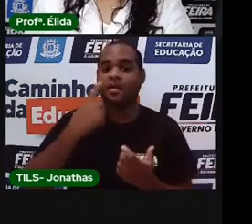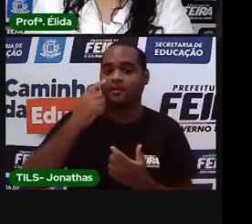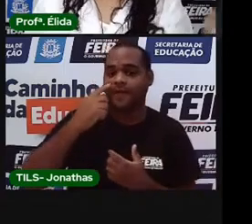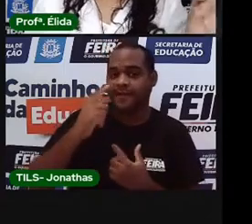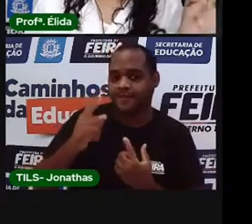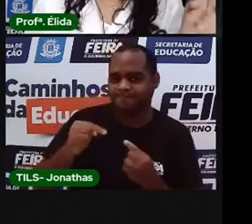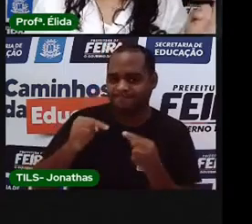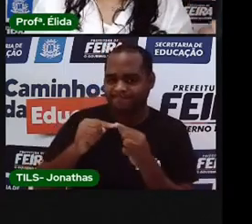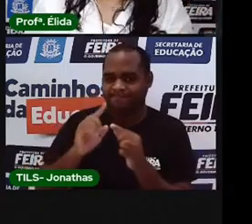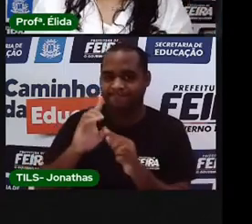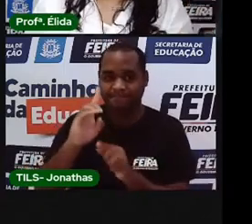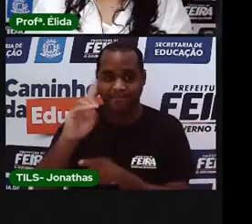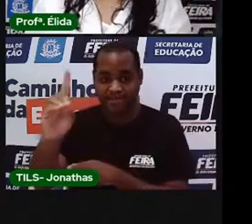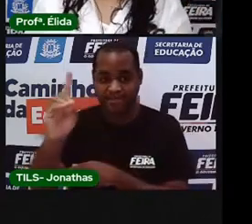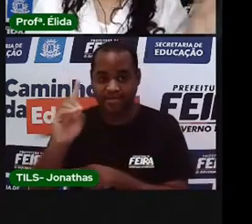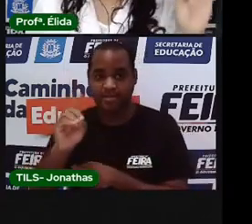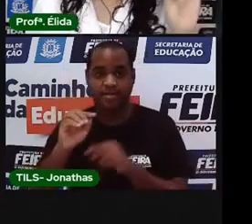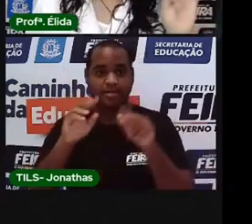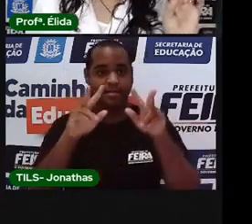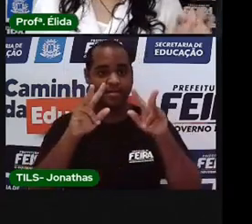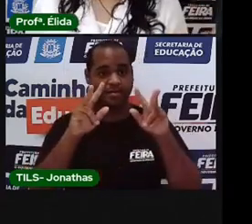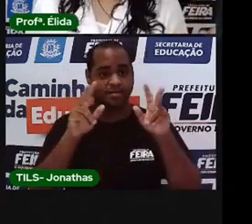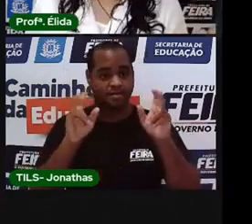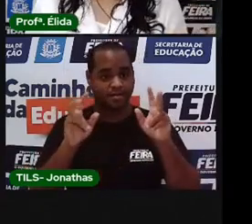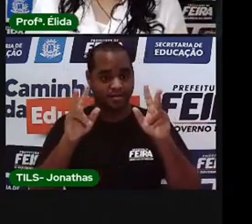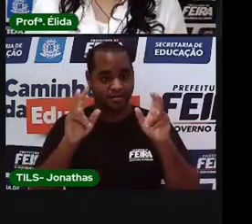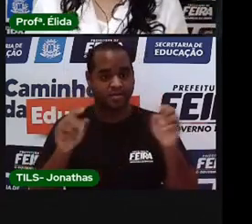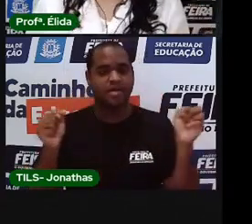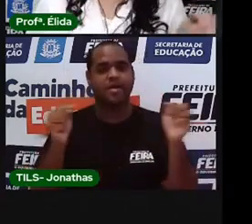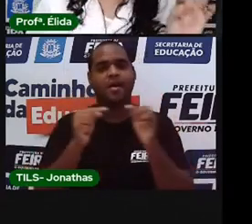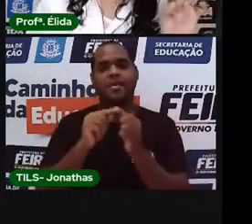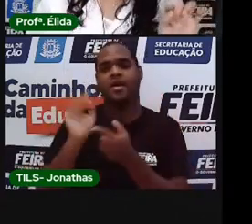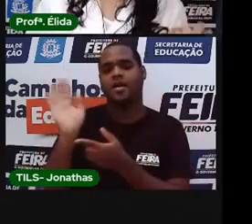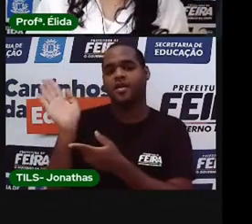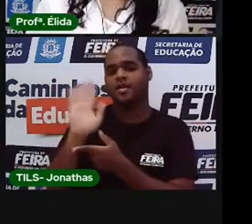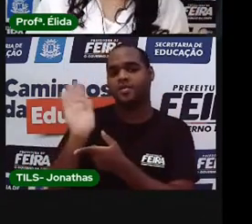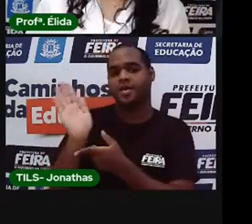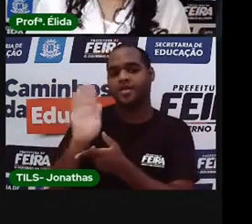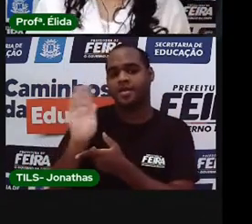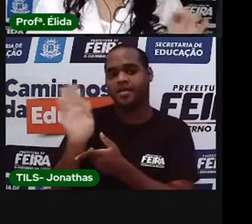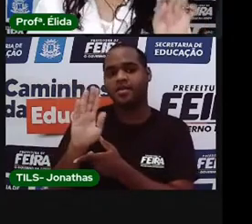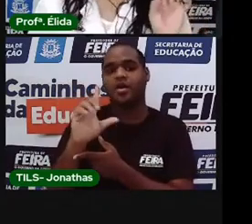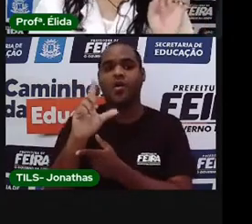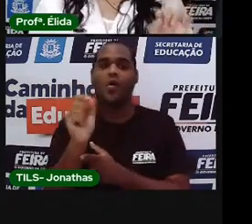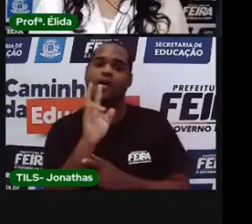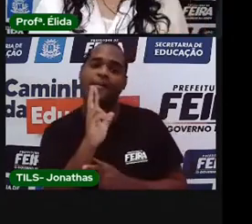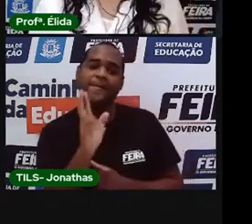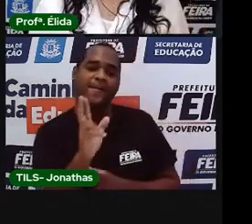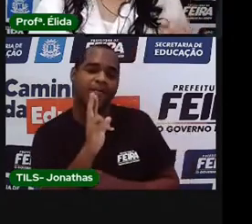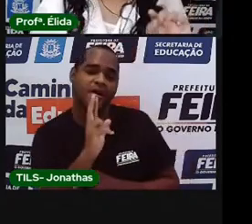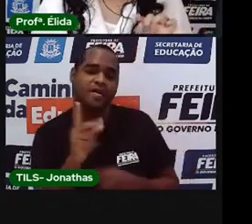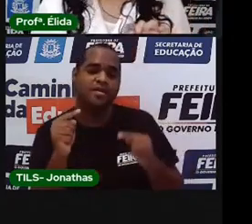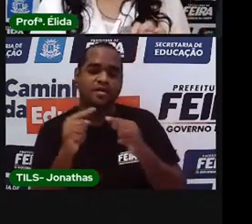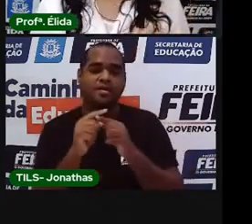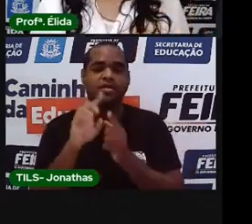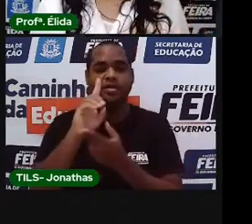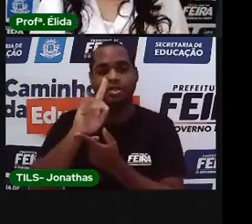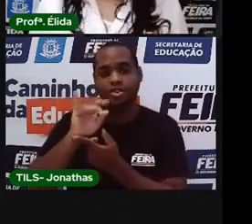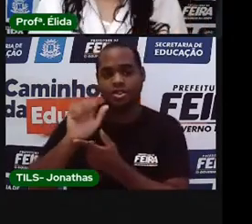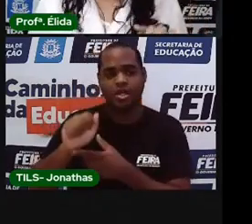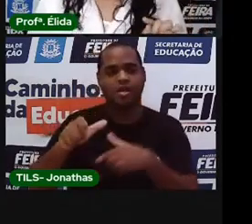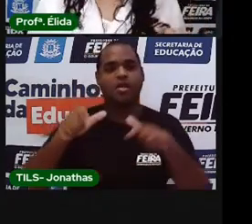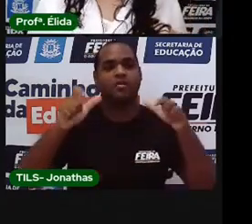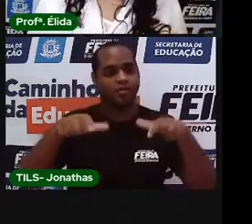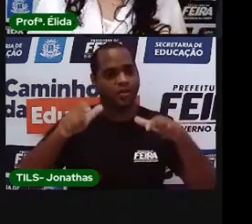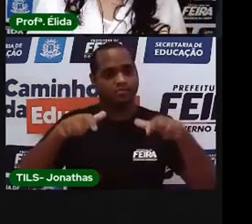Destinatário, assunto, despedida, remetente, data e